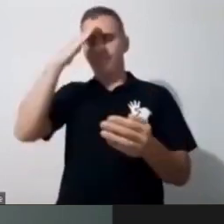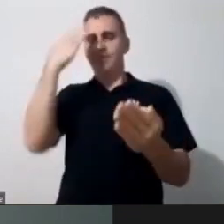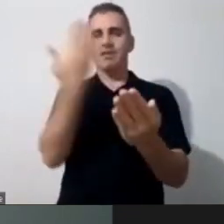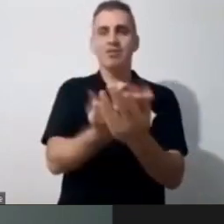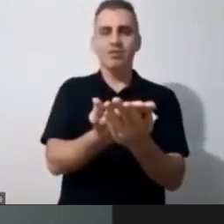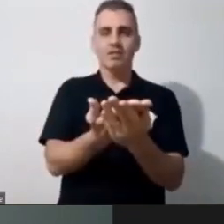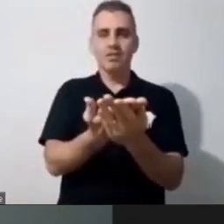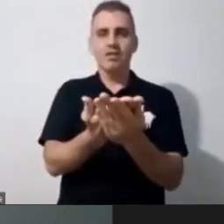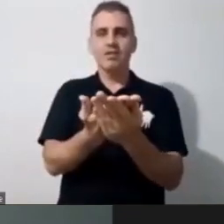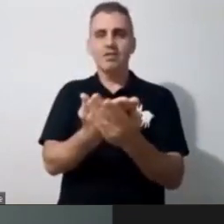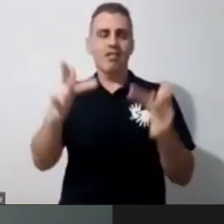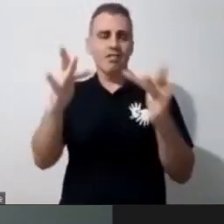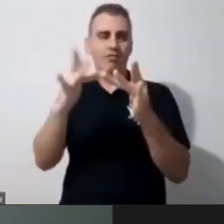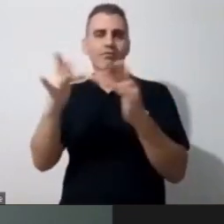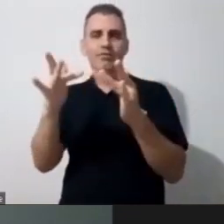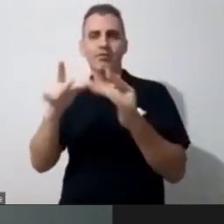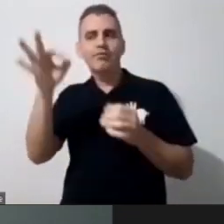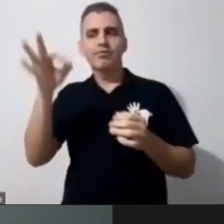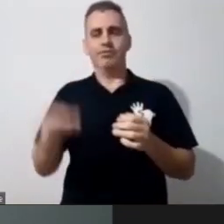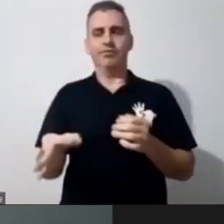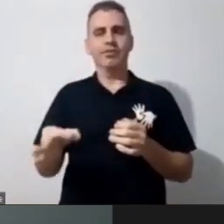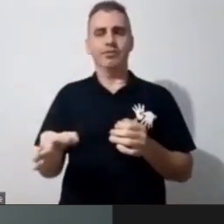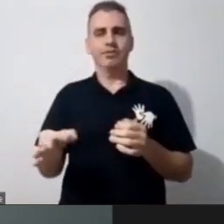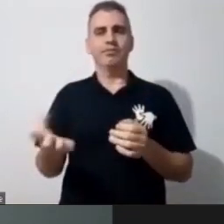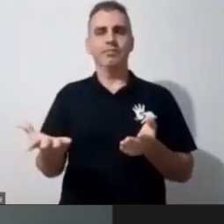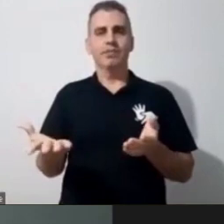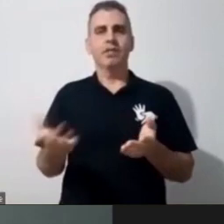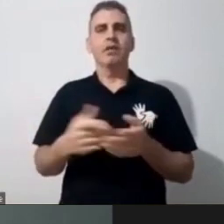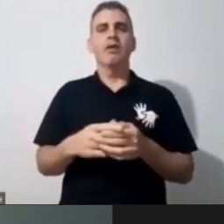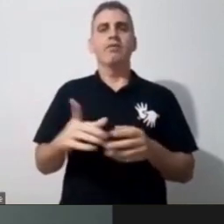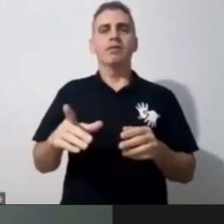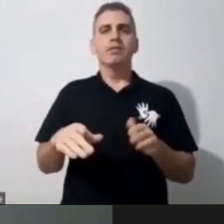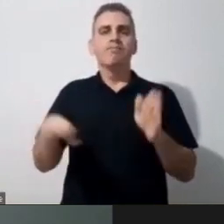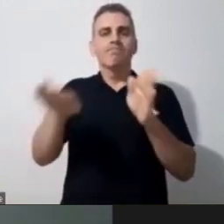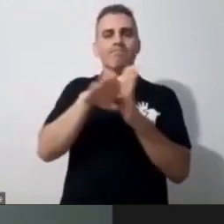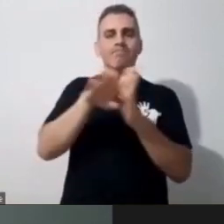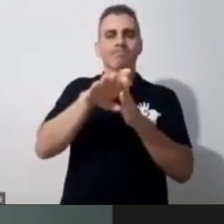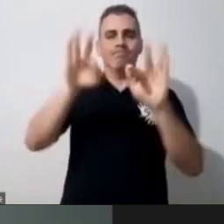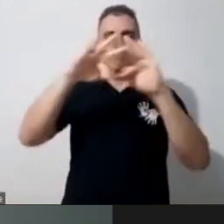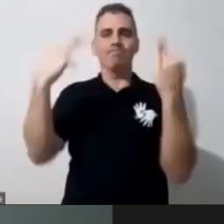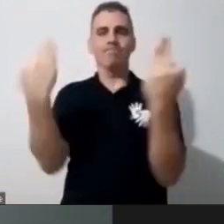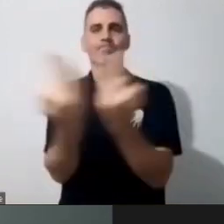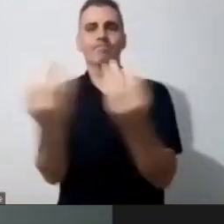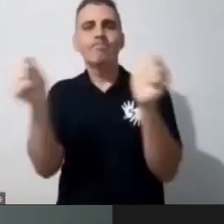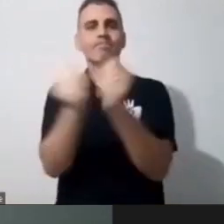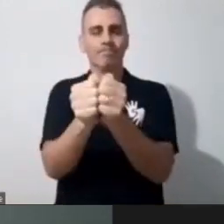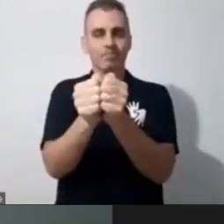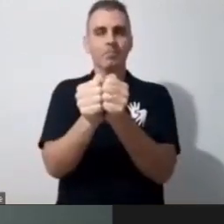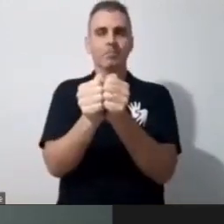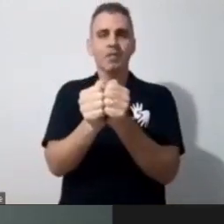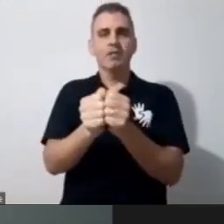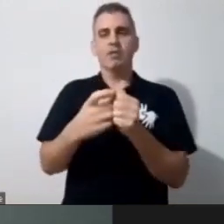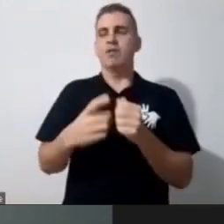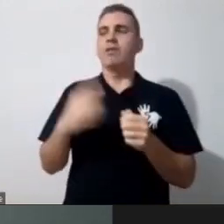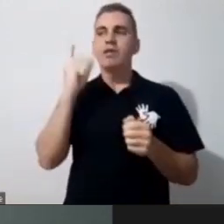consiga chegar até o espaço da família, como a Deise trouxe a questão de que a família faz parte, né. Então, a gente